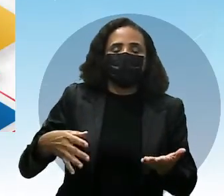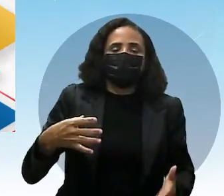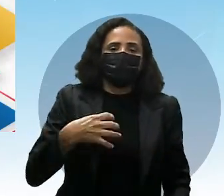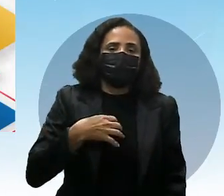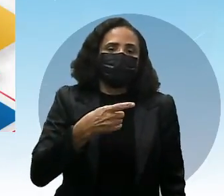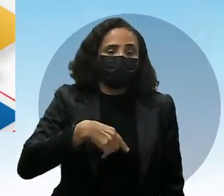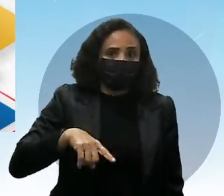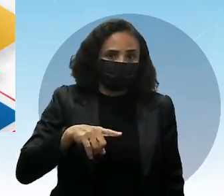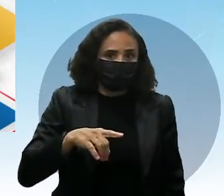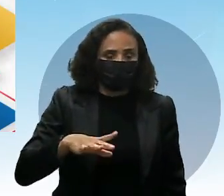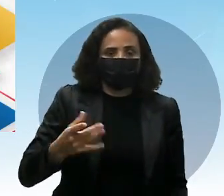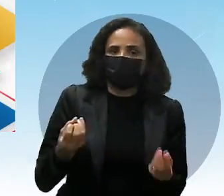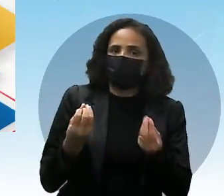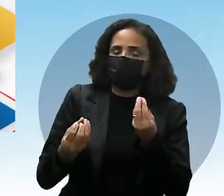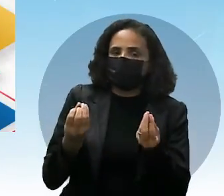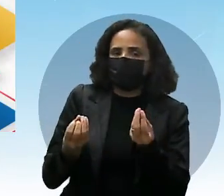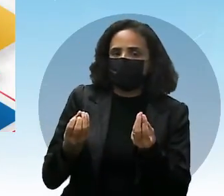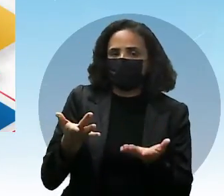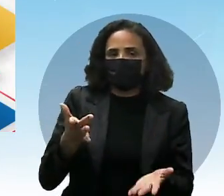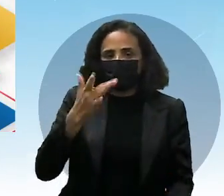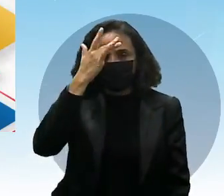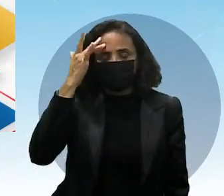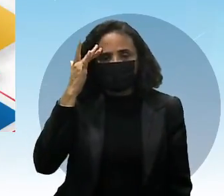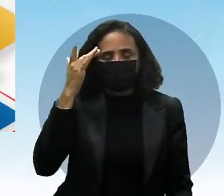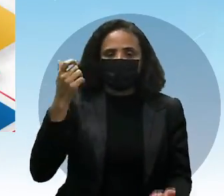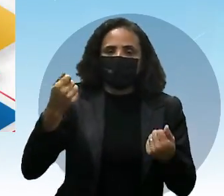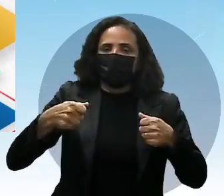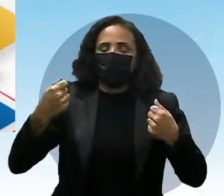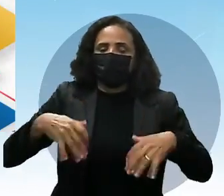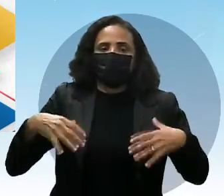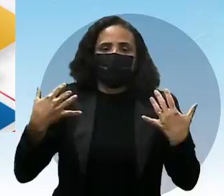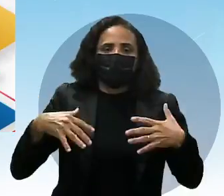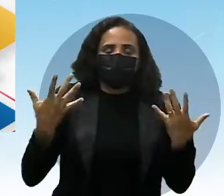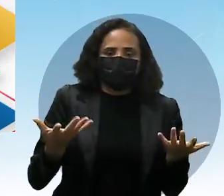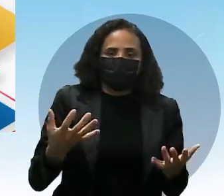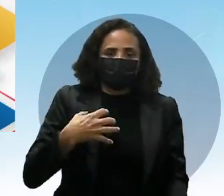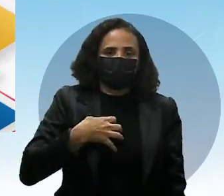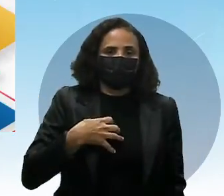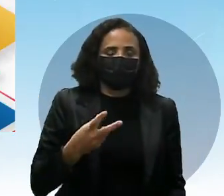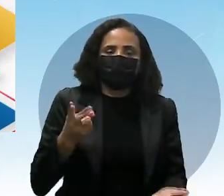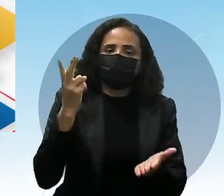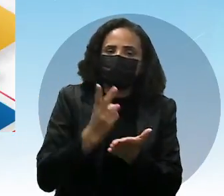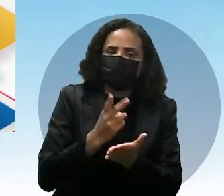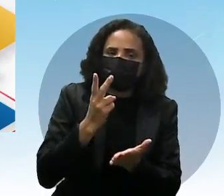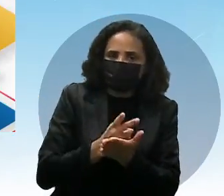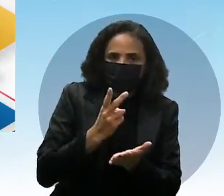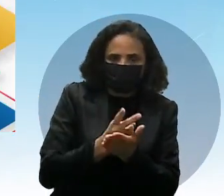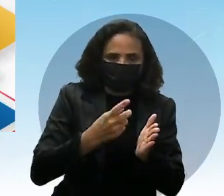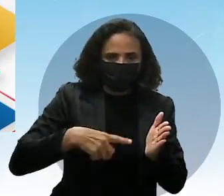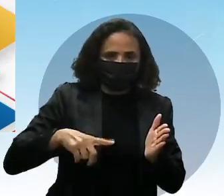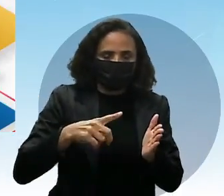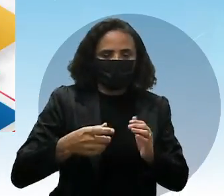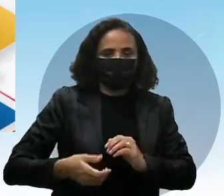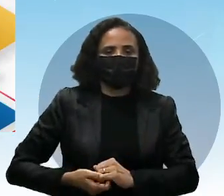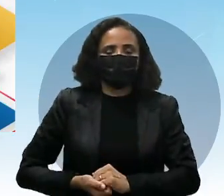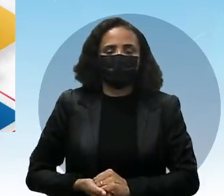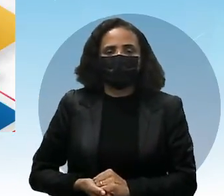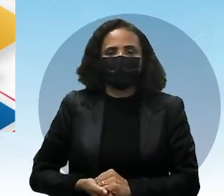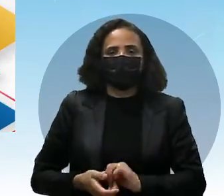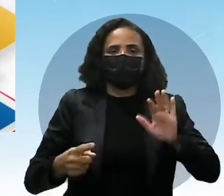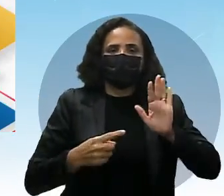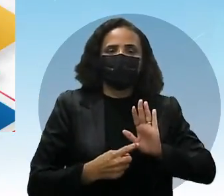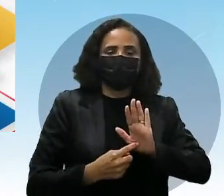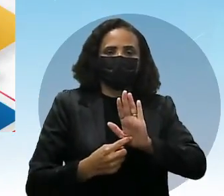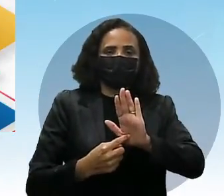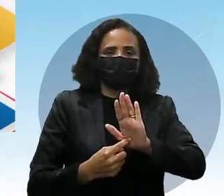pelas pessoas. Essa necessidade de mostrar sempre, e no caso dele aí, mostrar